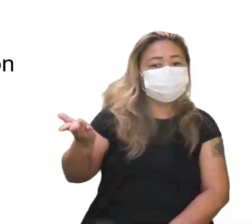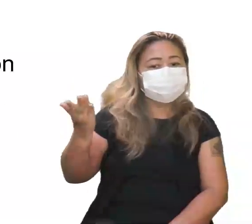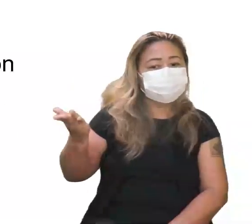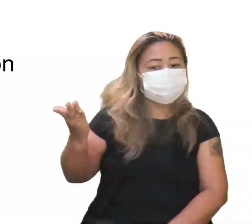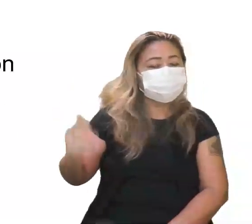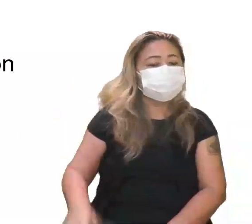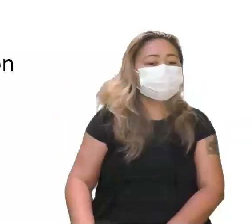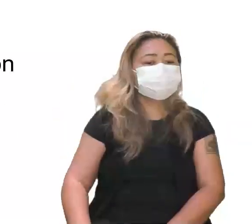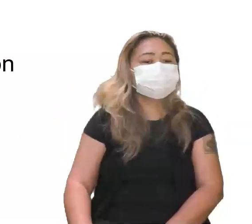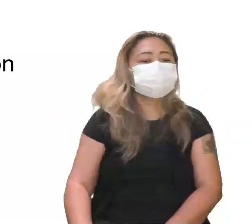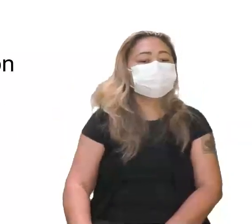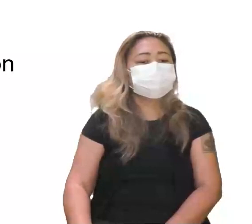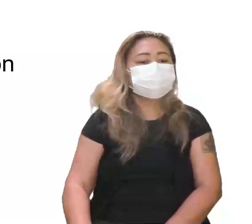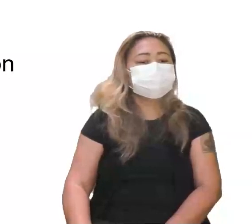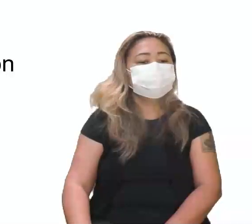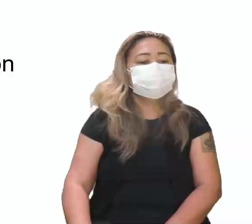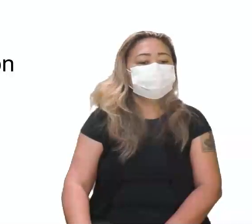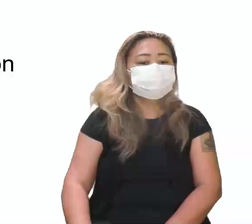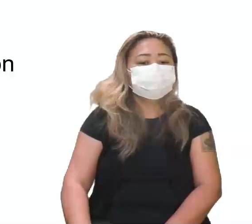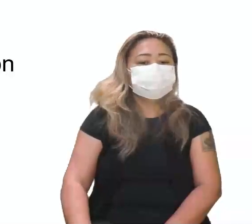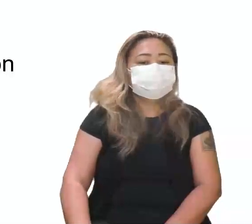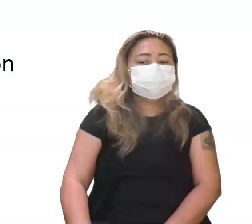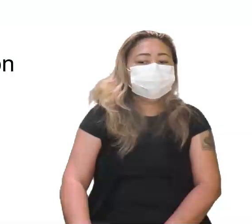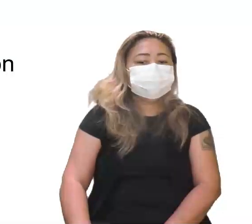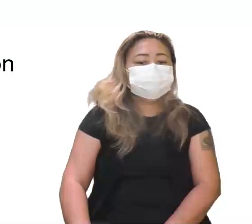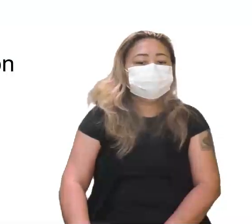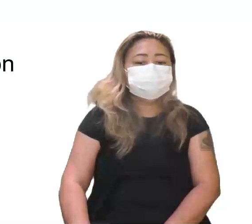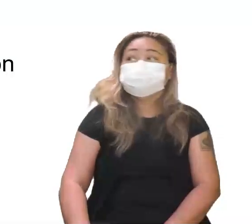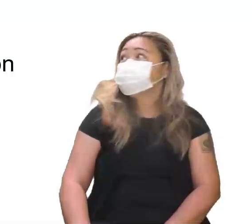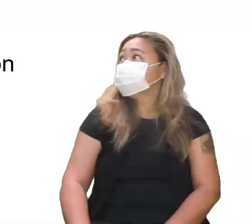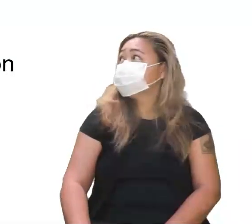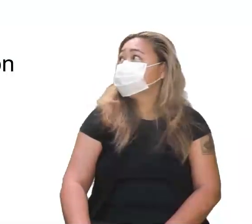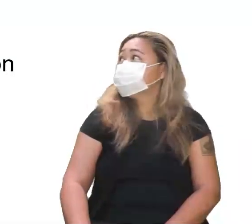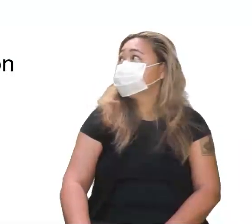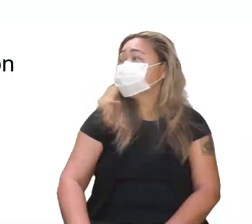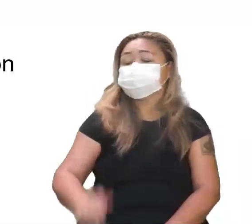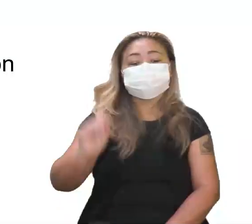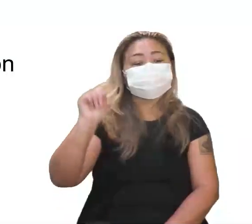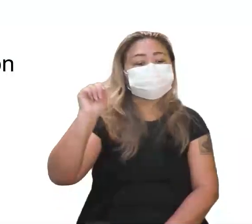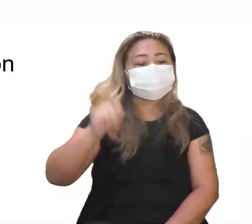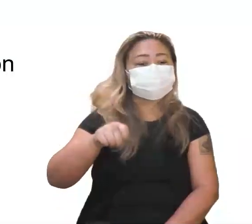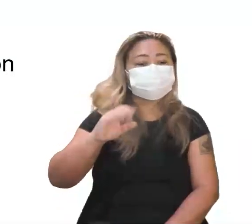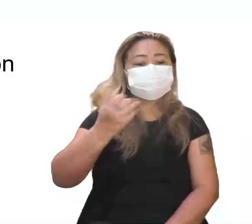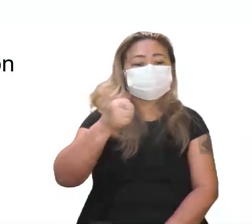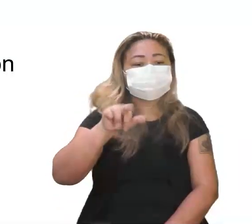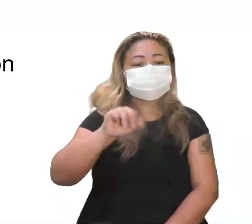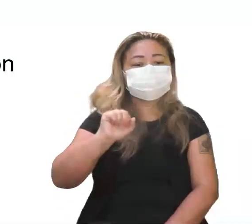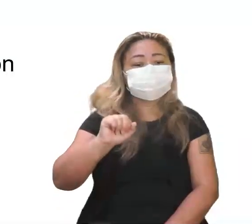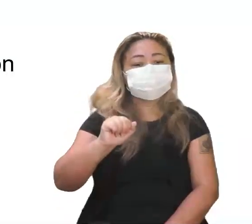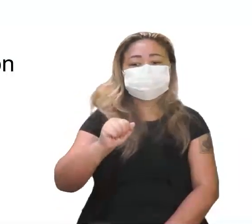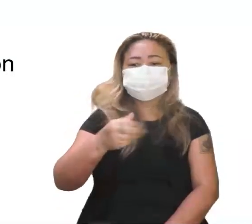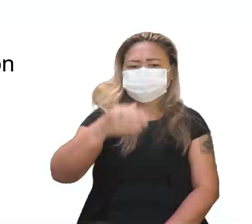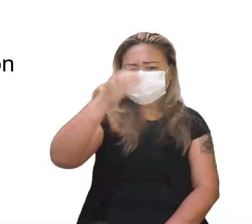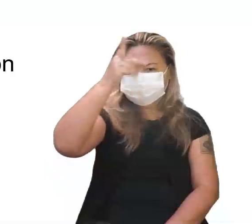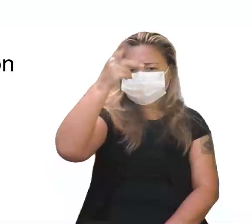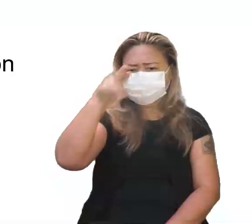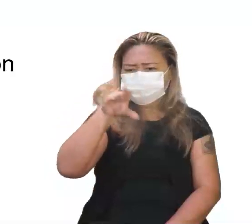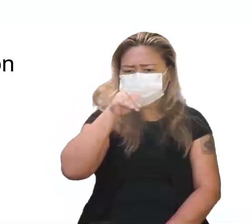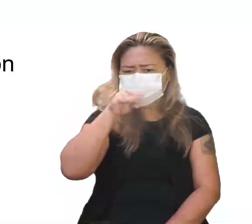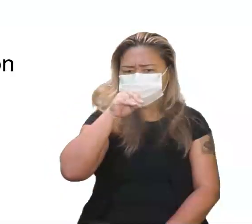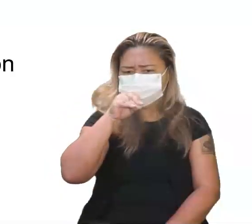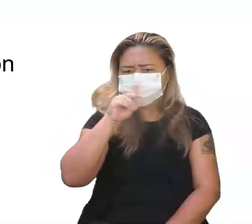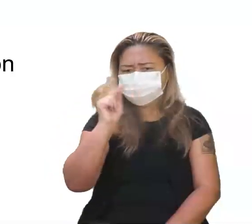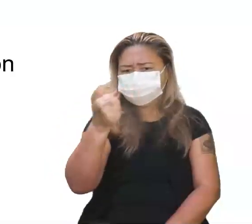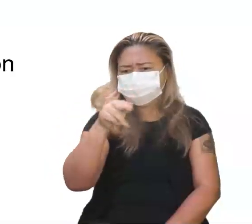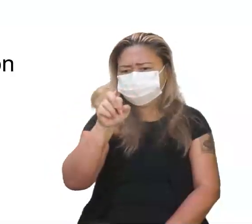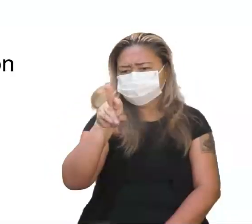aqui. Os nomezinhos de cada um deles. Vamos lá. Então, a gente tem o Carl, Tio Patinhas, Hugo